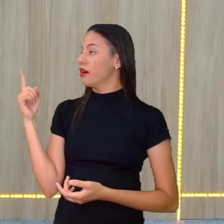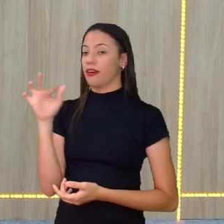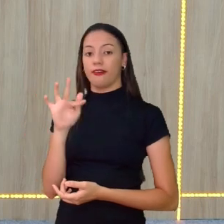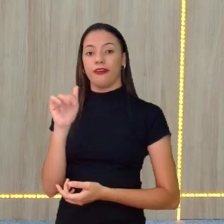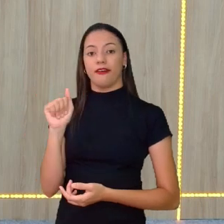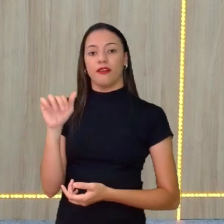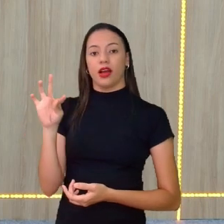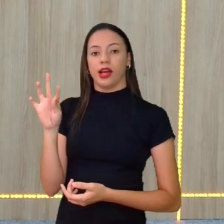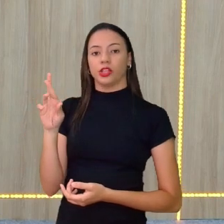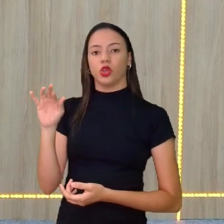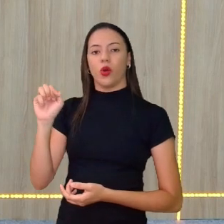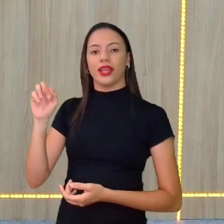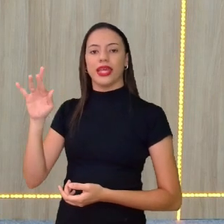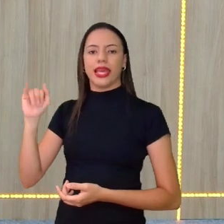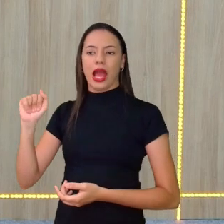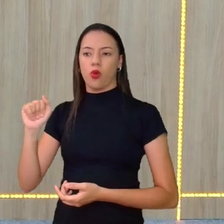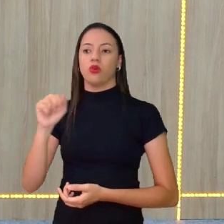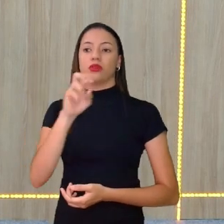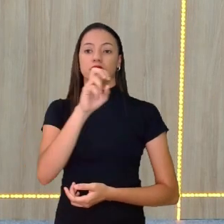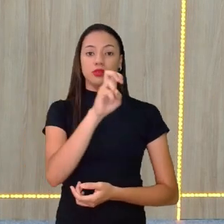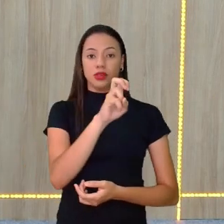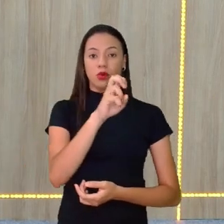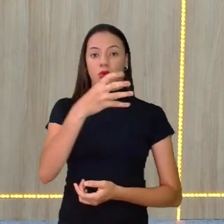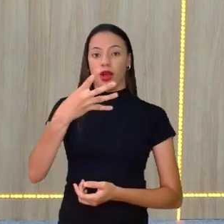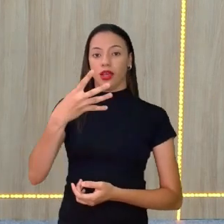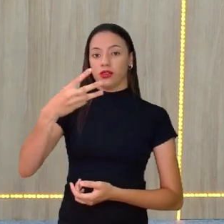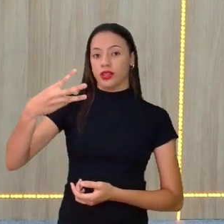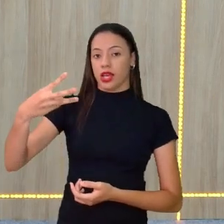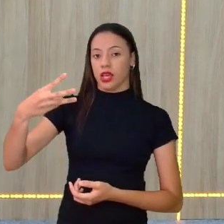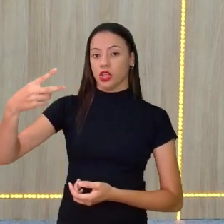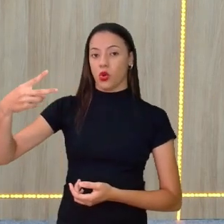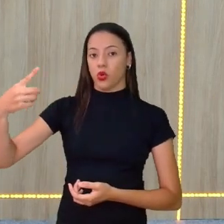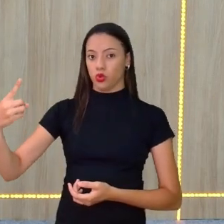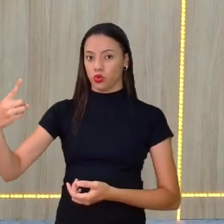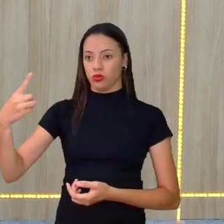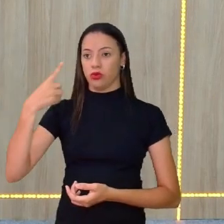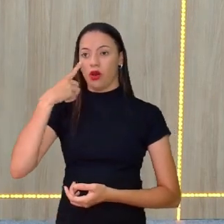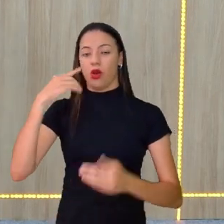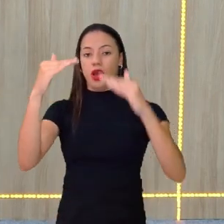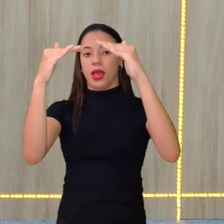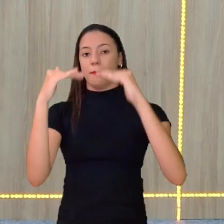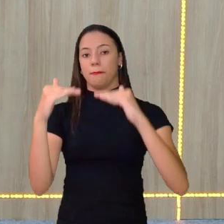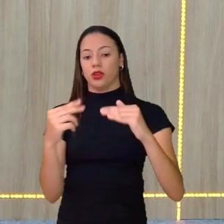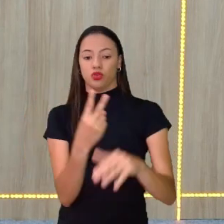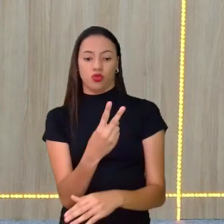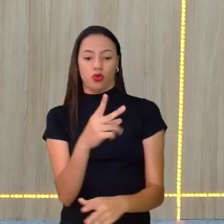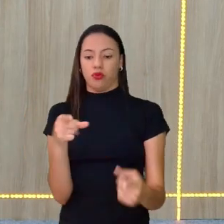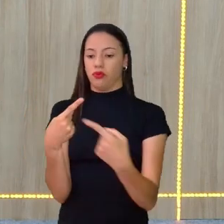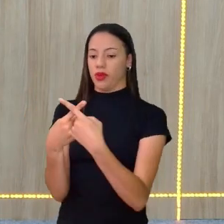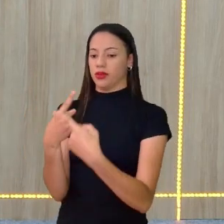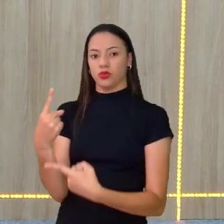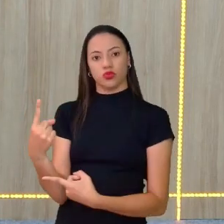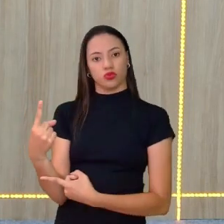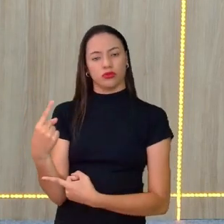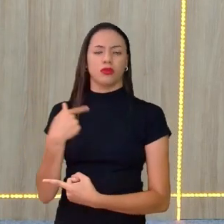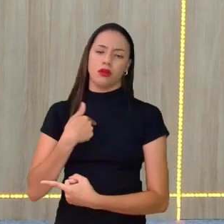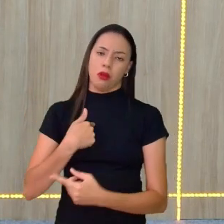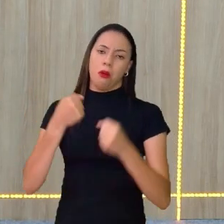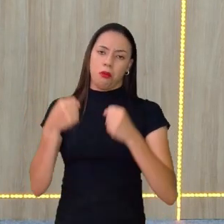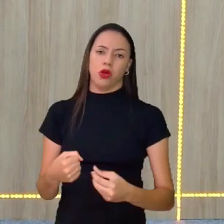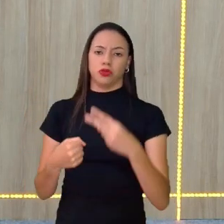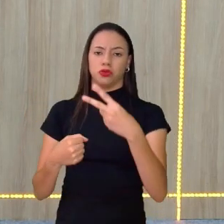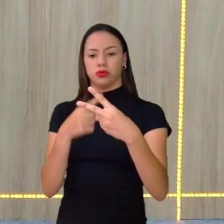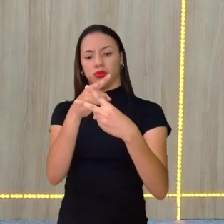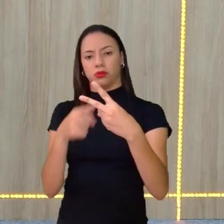Cinco, quatro, três, dois, um. E o fatorial de dois, ó, dois vezes um. Eu posso também cortar esse dois com